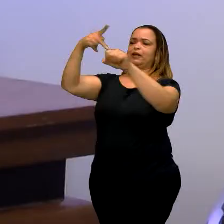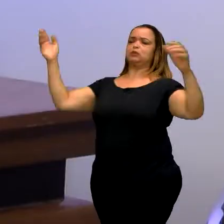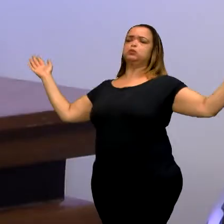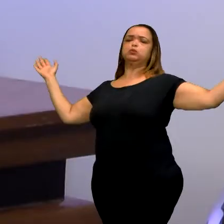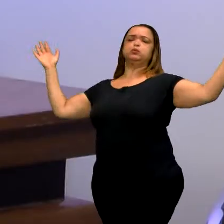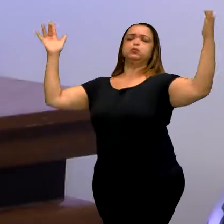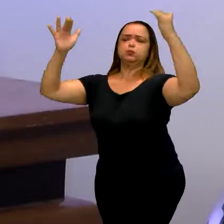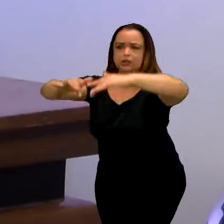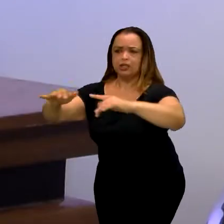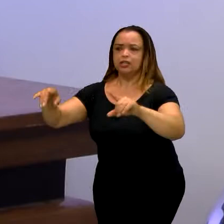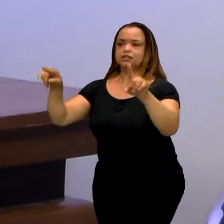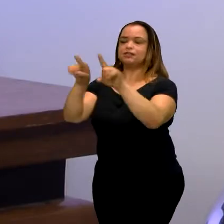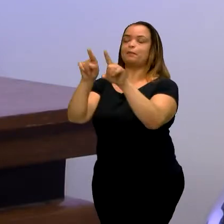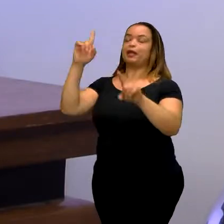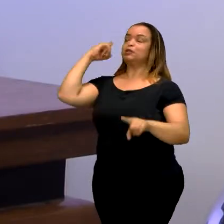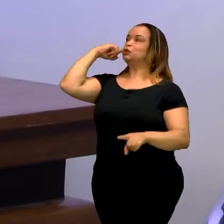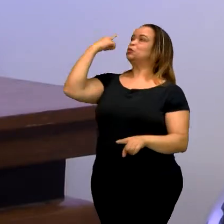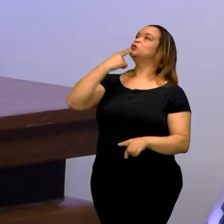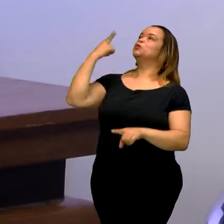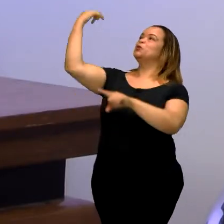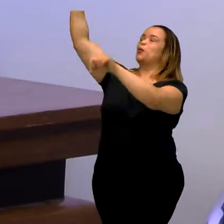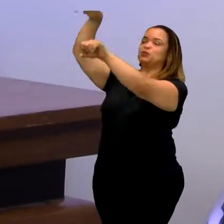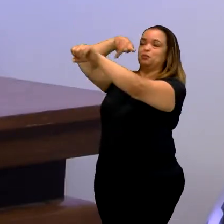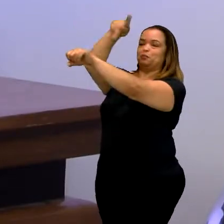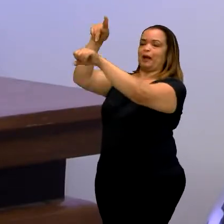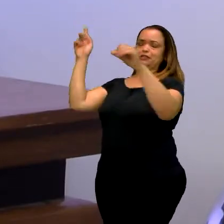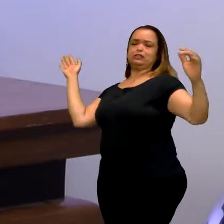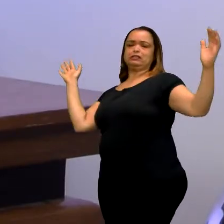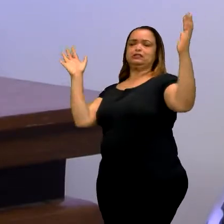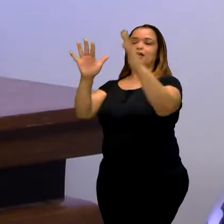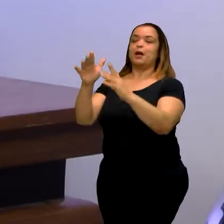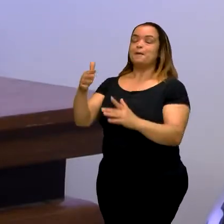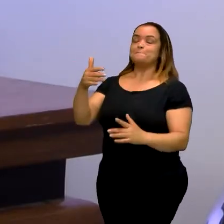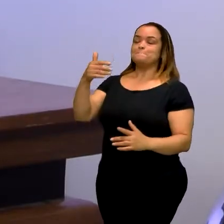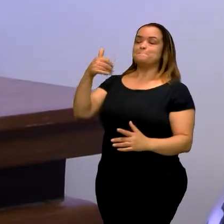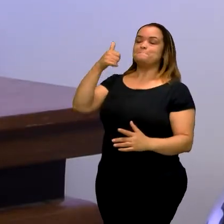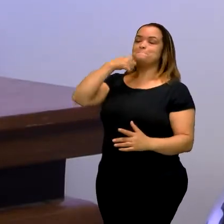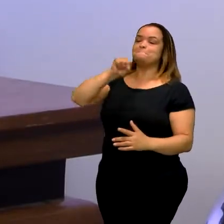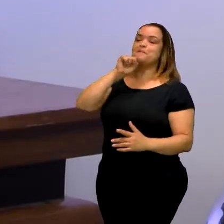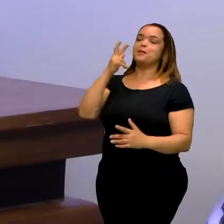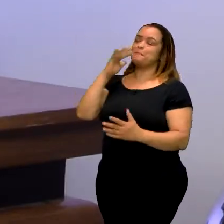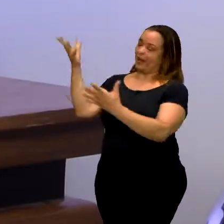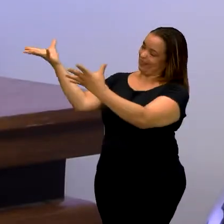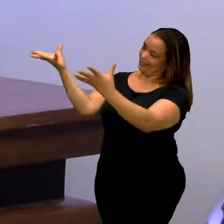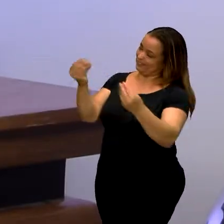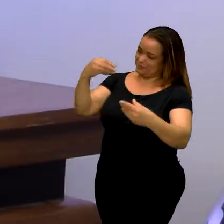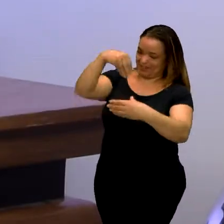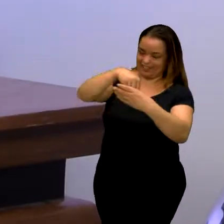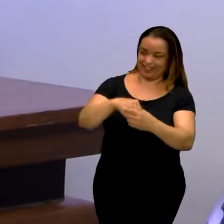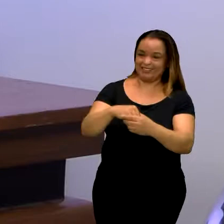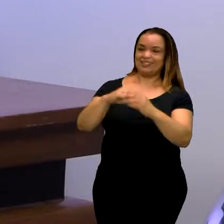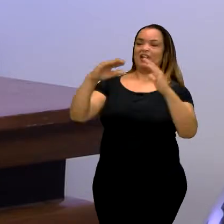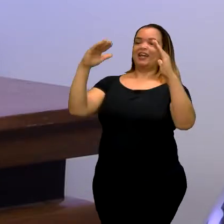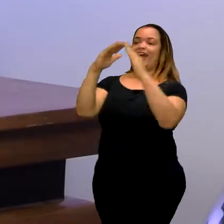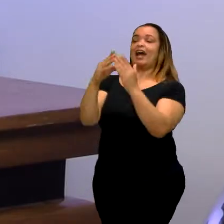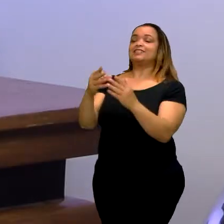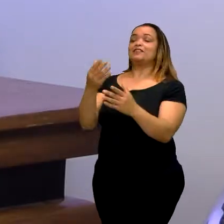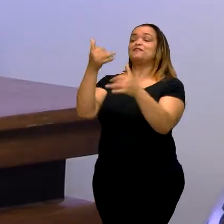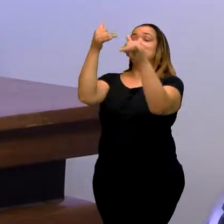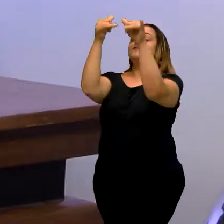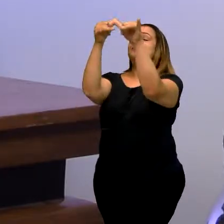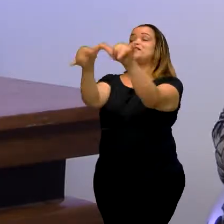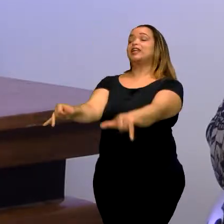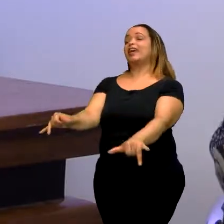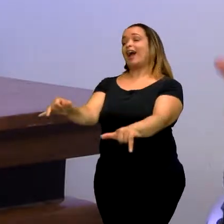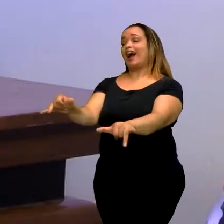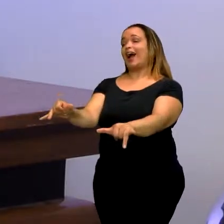também vinham surdos dos outros países. E aí, meu pai ia conia, minha mãe ia conia. Ele ficava muito tempo ali em casa. E eu